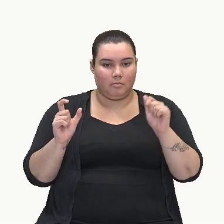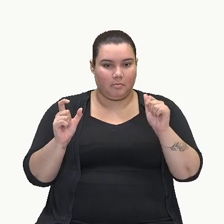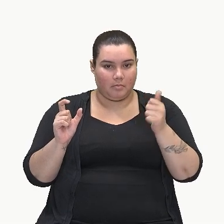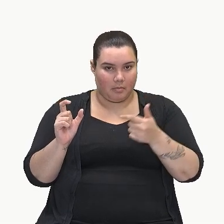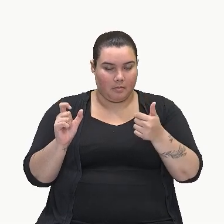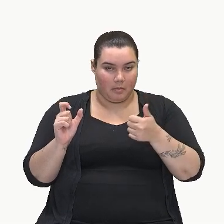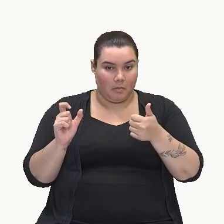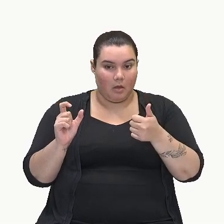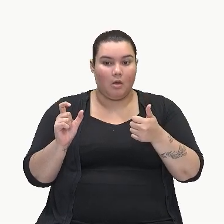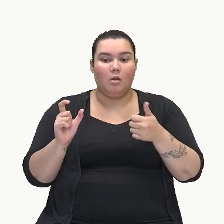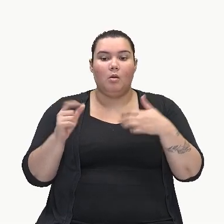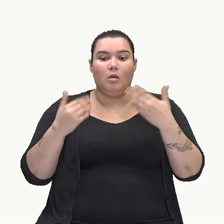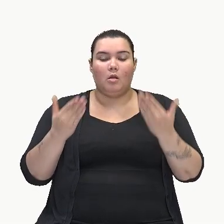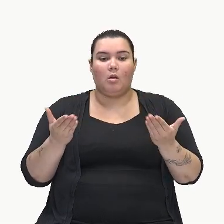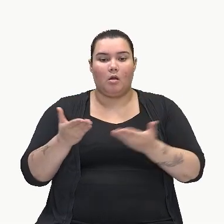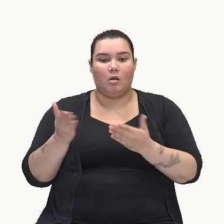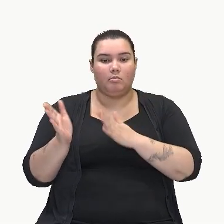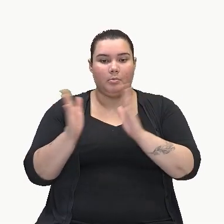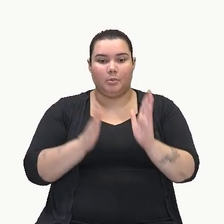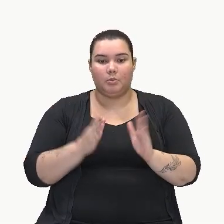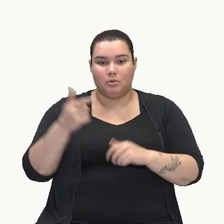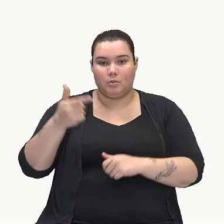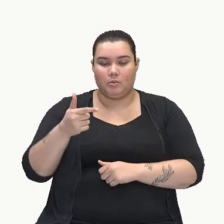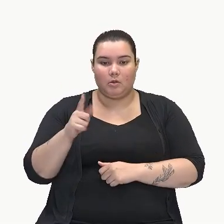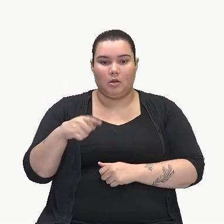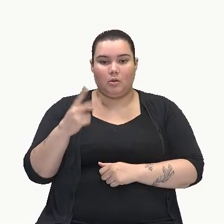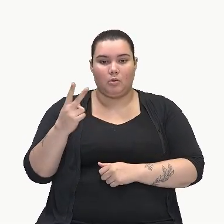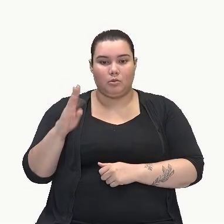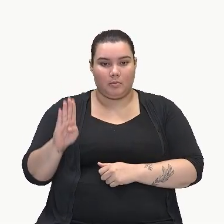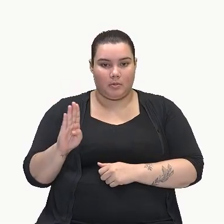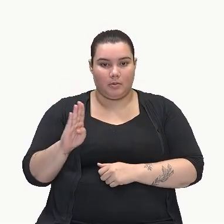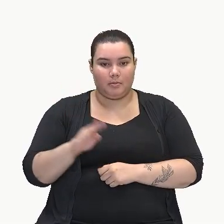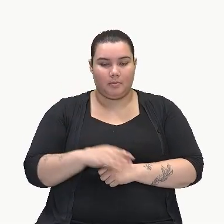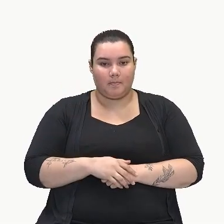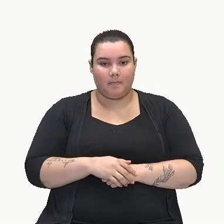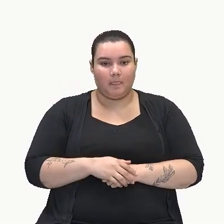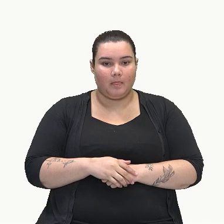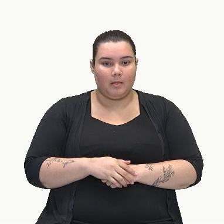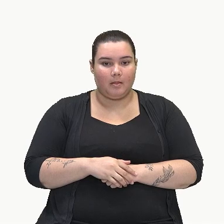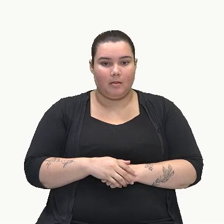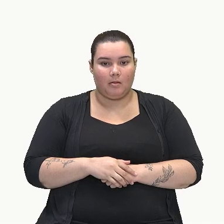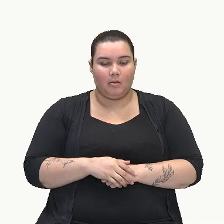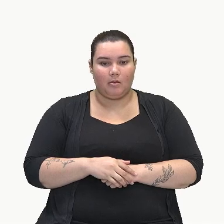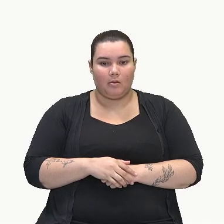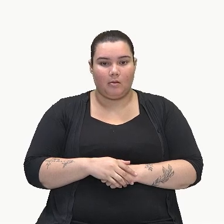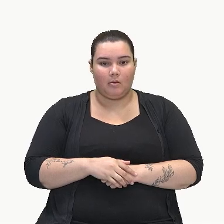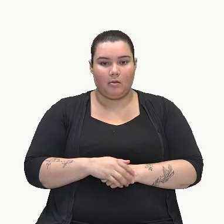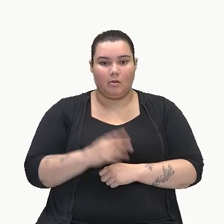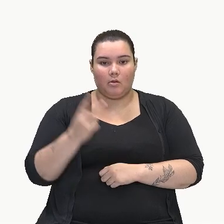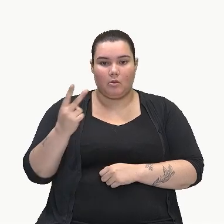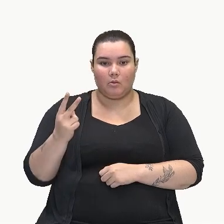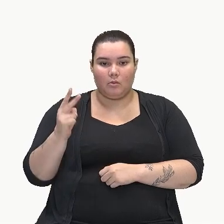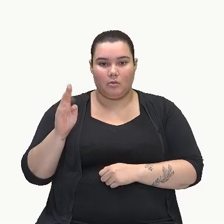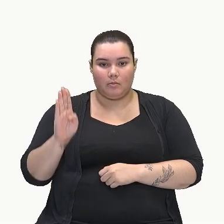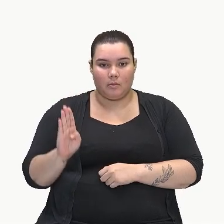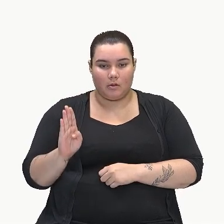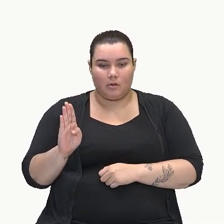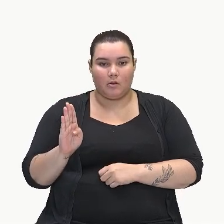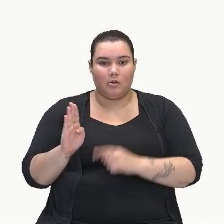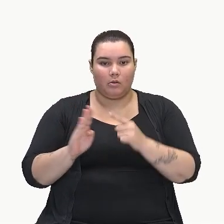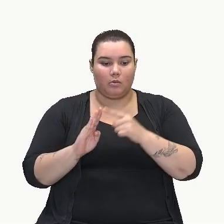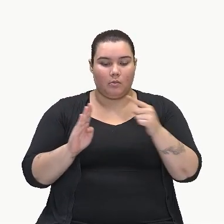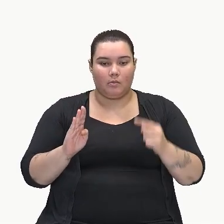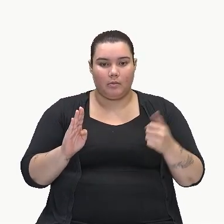agora eu vou para o meu segundo termo, que é o 2B. Então, vou fazer, ó, o 2B com o primeiro